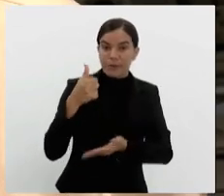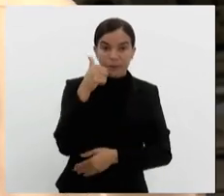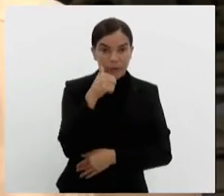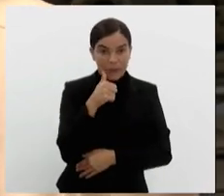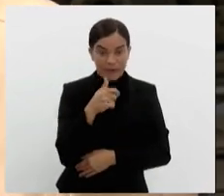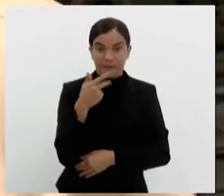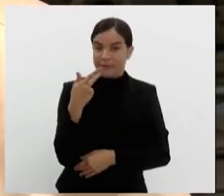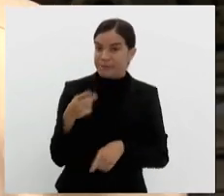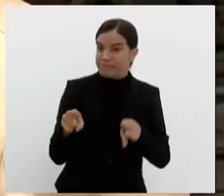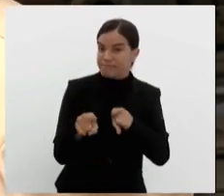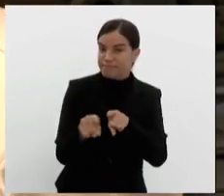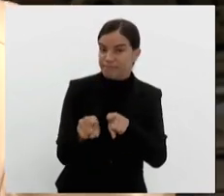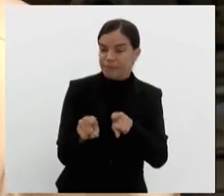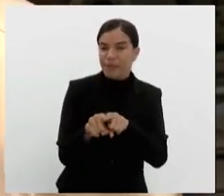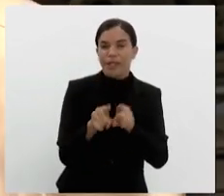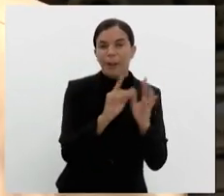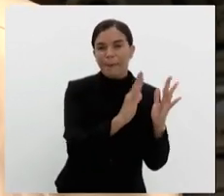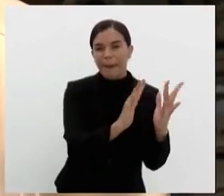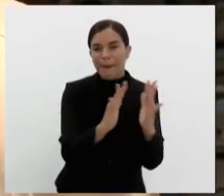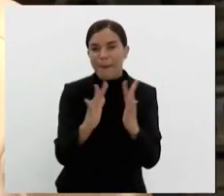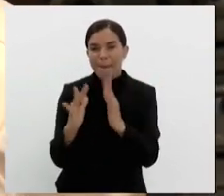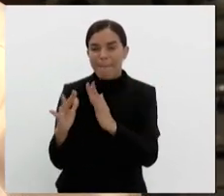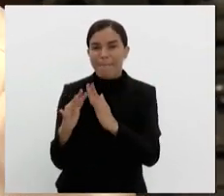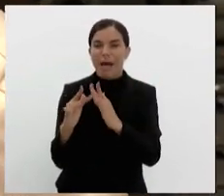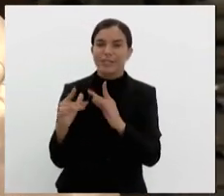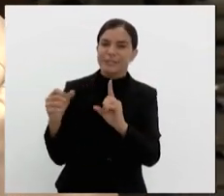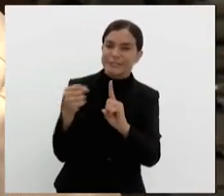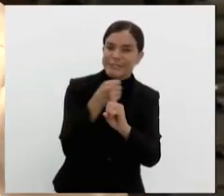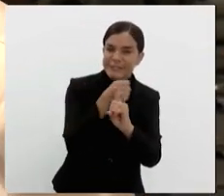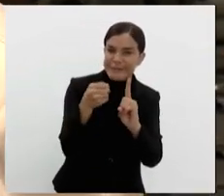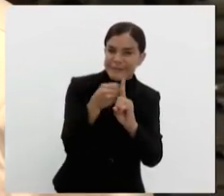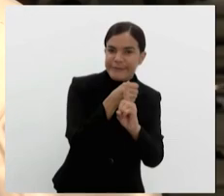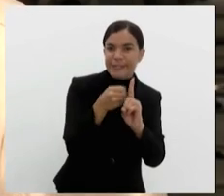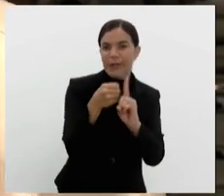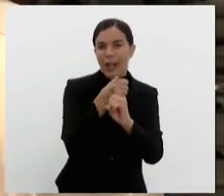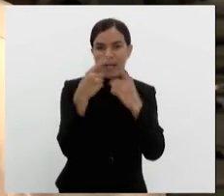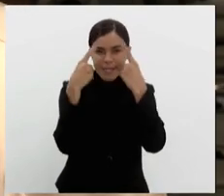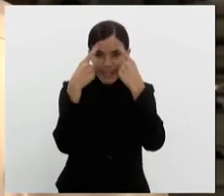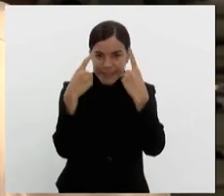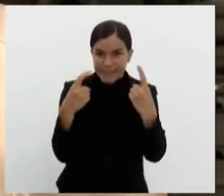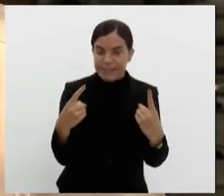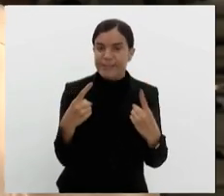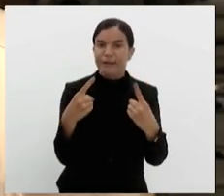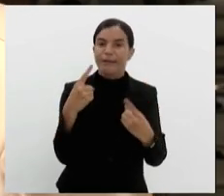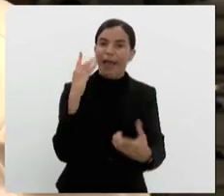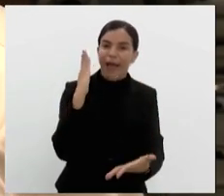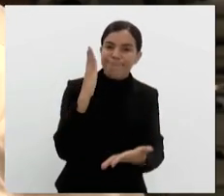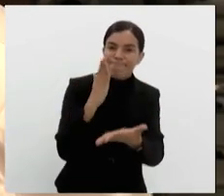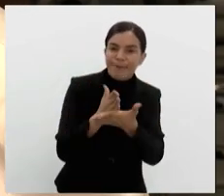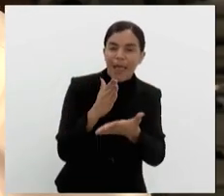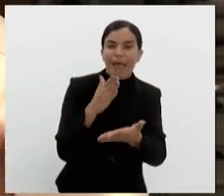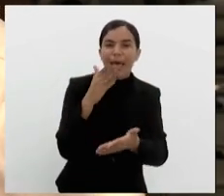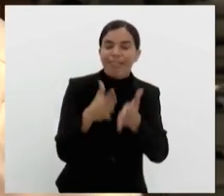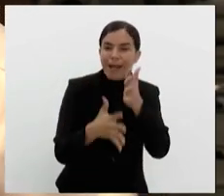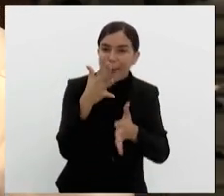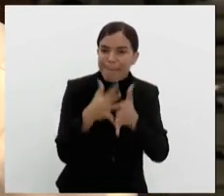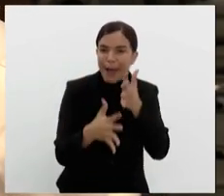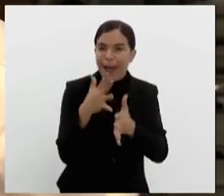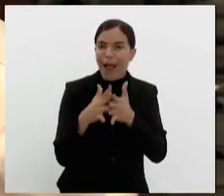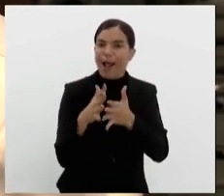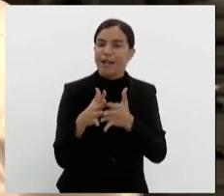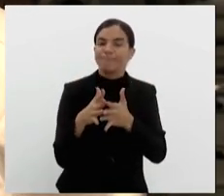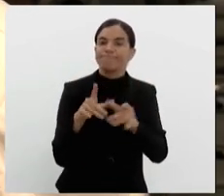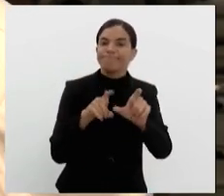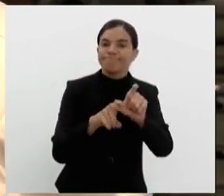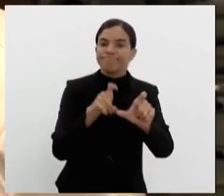Falar também de todo o processo de violência que essas mulheres sofrem e que impedem, muitas vezes, delas terem a sua autonomia.